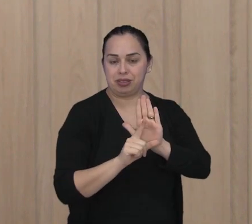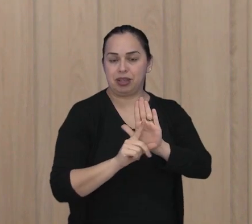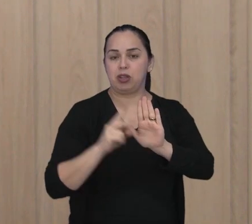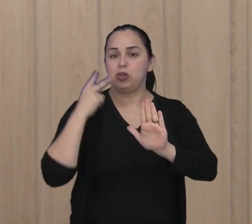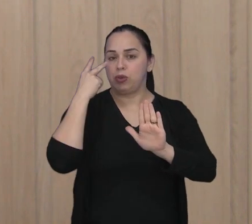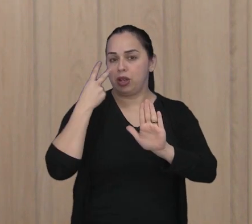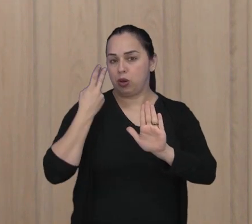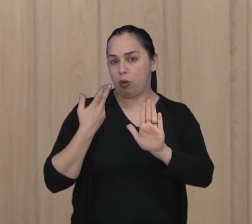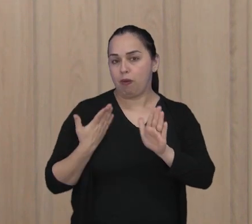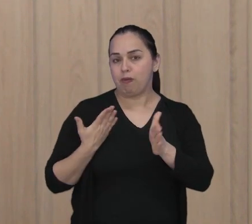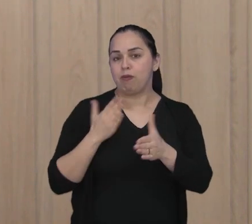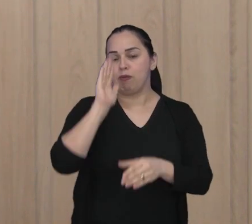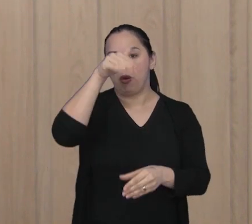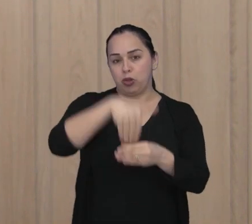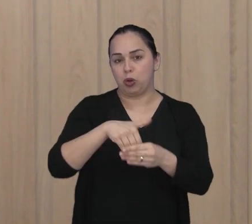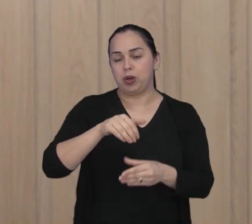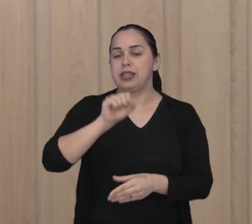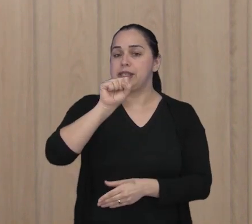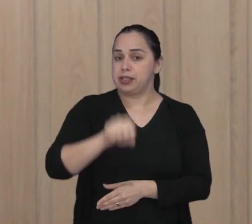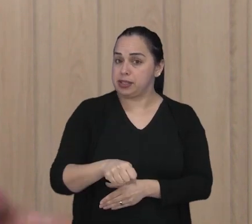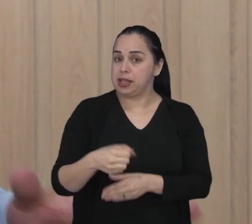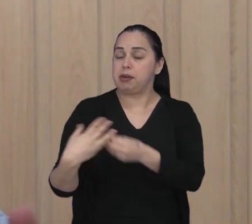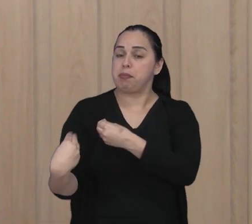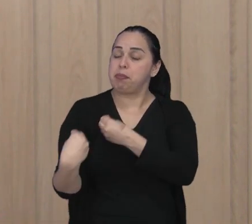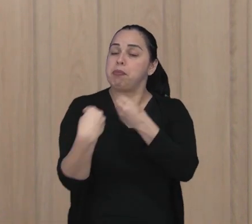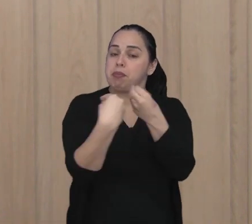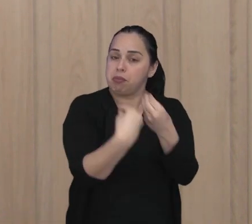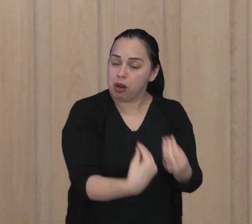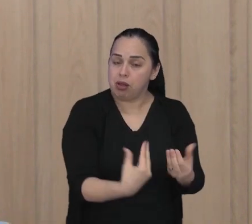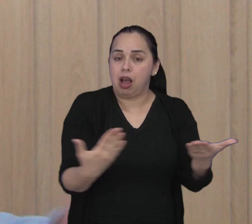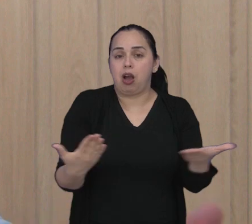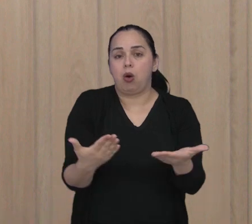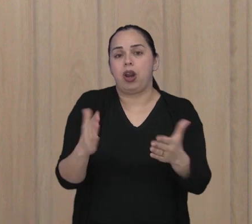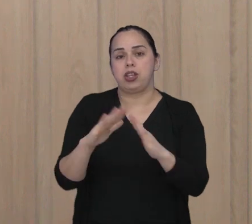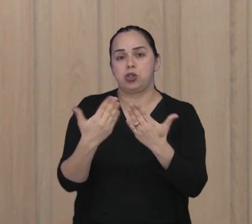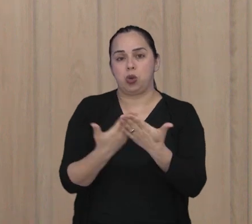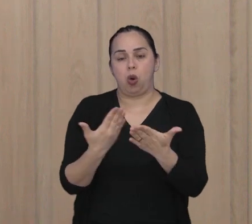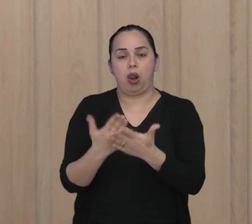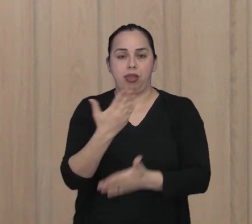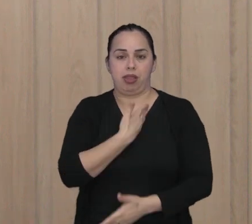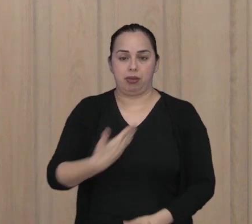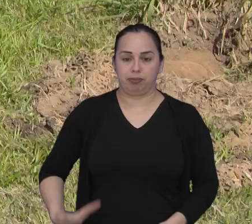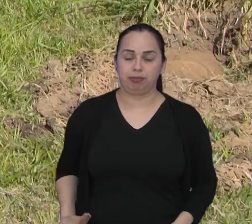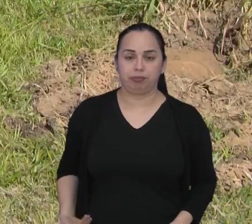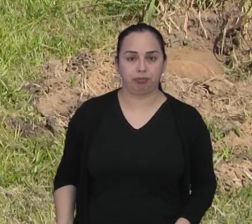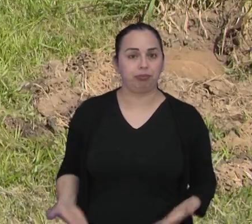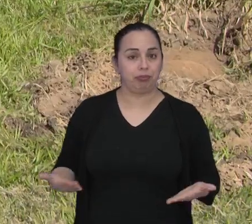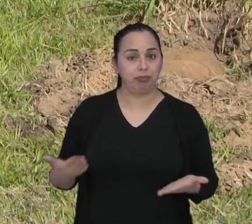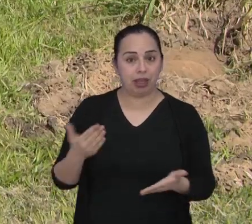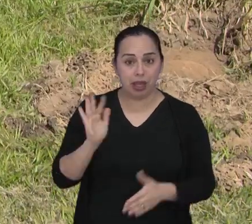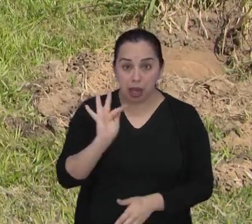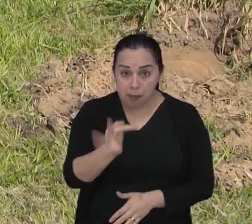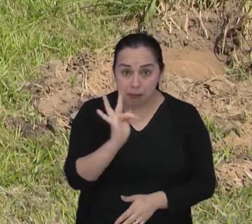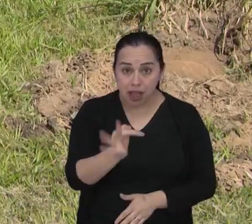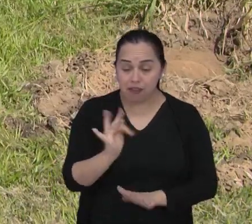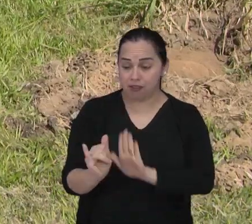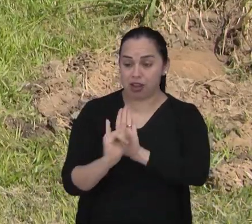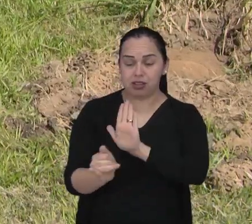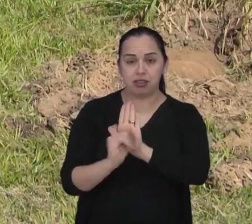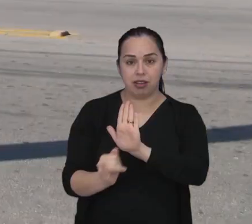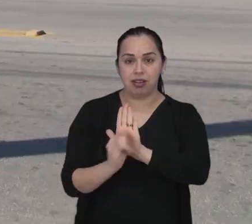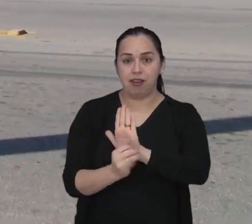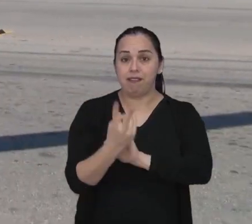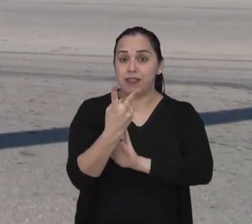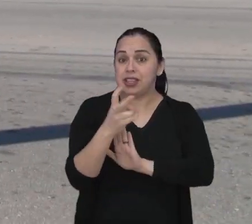aprovação da lei pela Câmara Municipal para ser uma área destinada ao Estado, vai passar a ser uma escola estadual. Em breve o edital deve ser